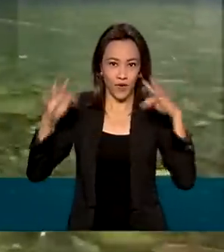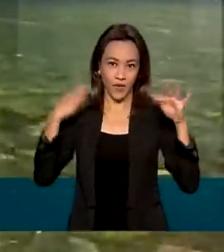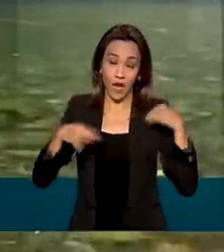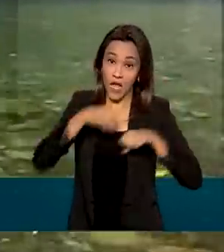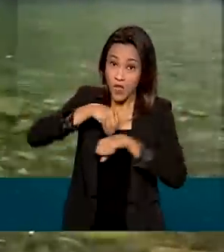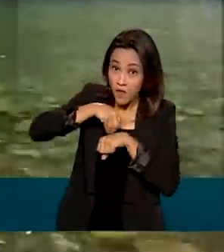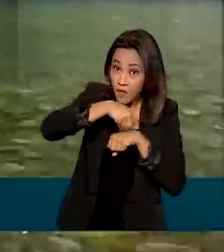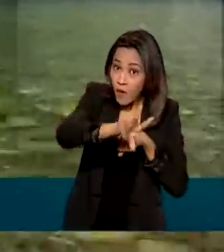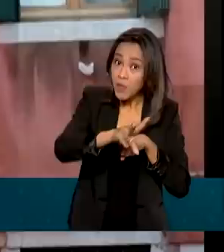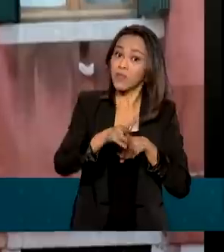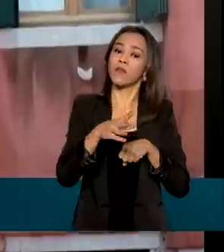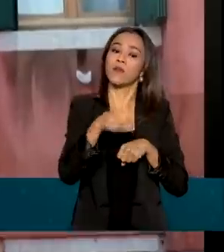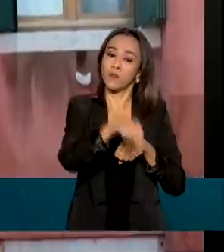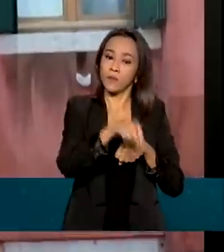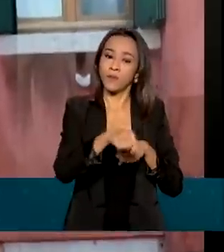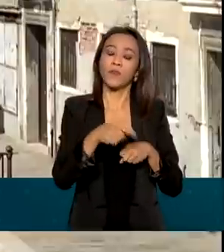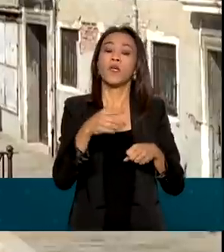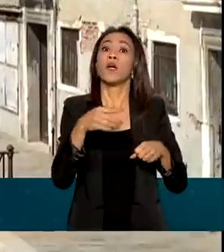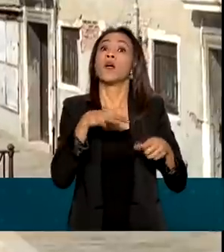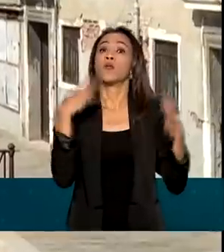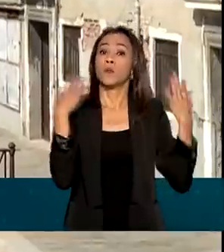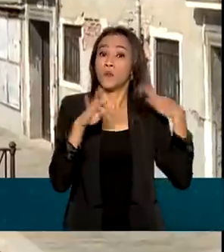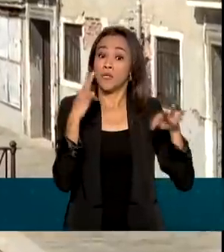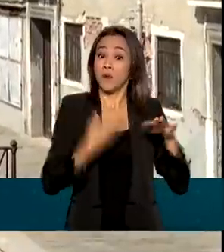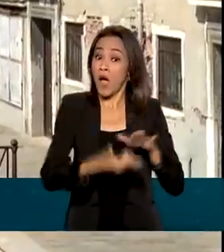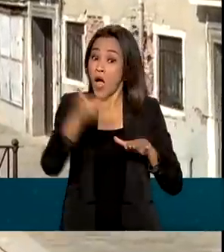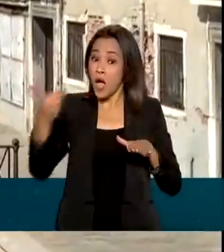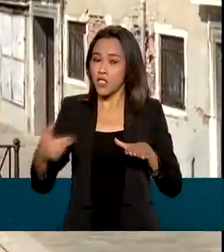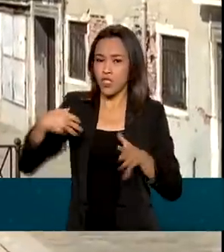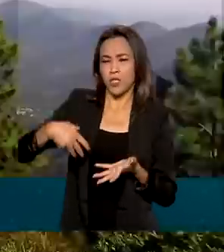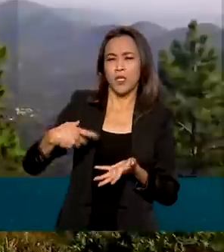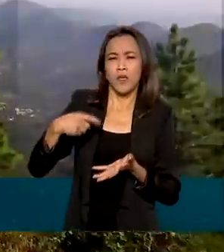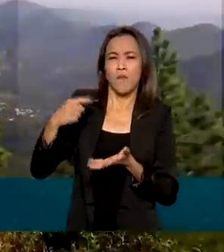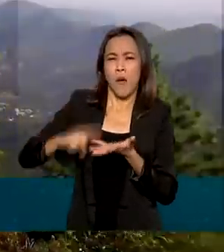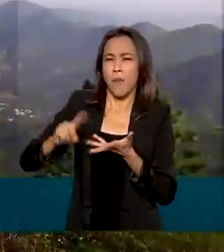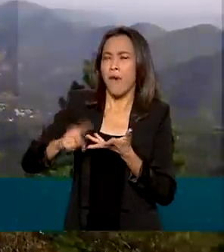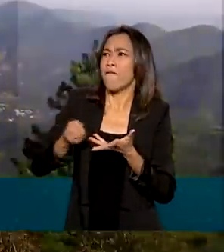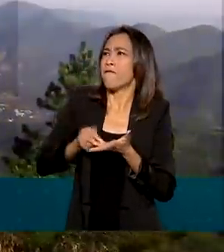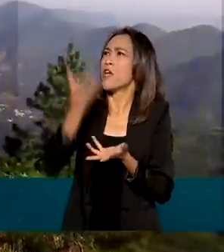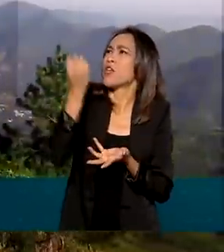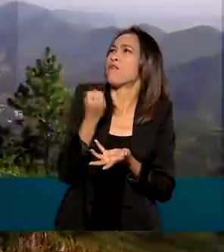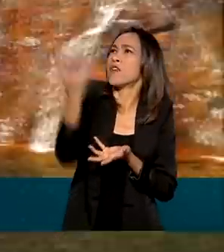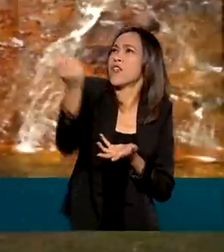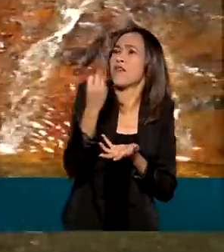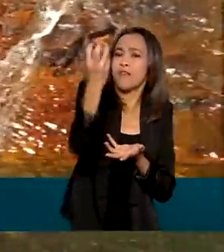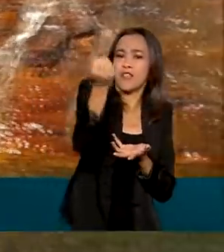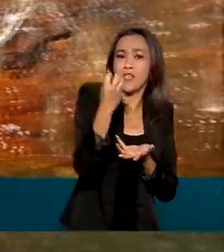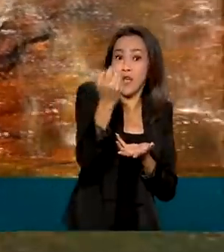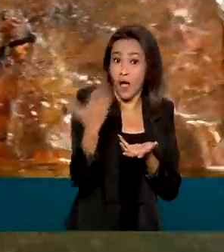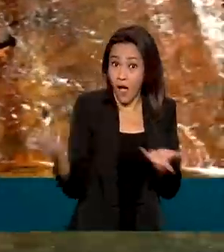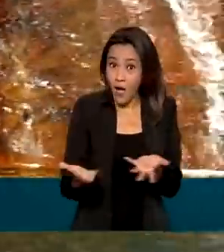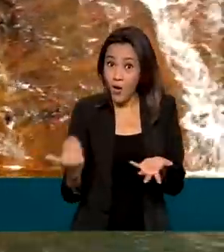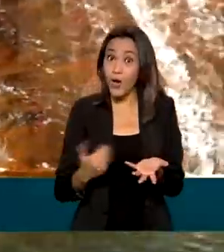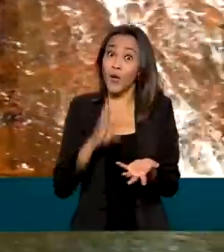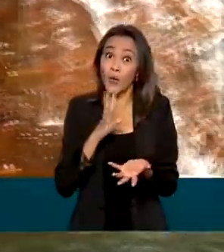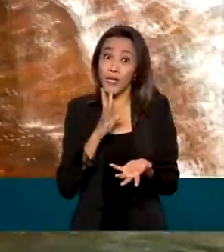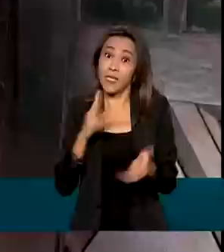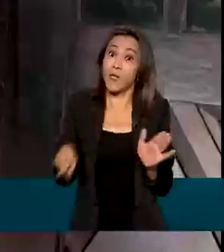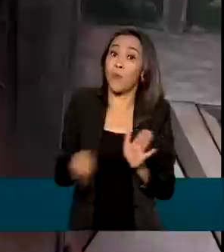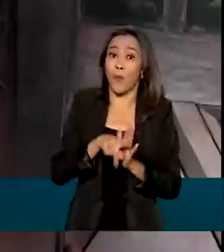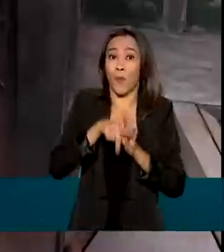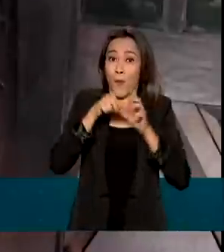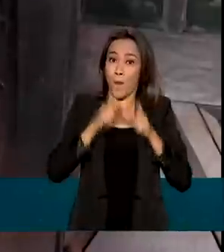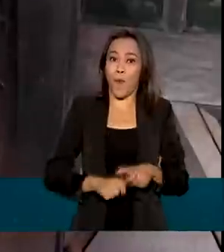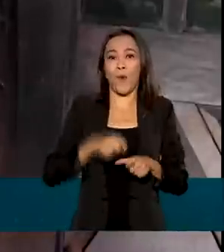cerca de 11 milhões de brasileiros que optavam por pacotes para o exterior, agora estão conhecendo mais o próprio país.